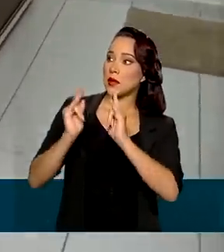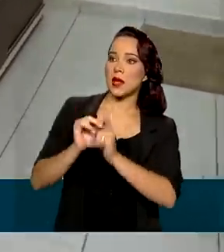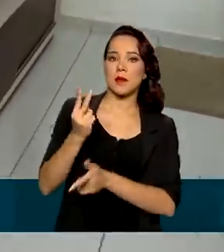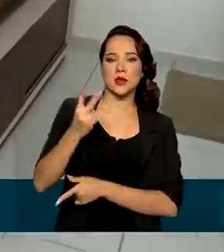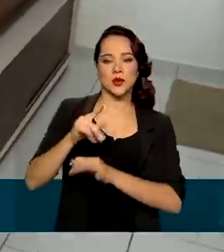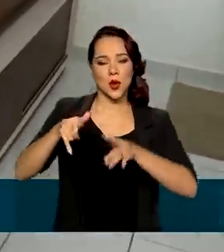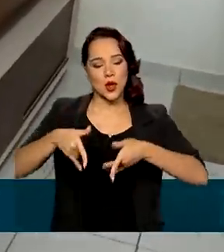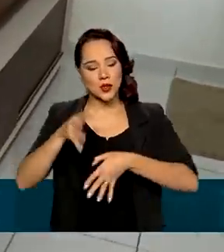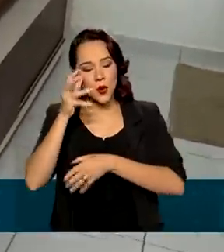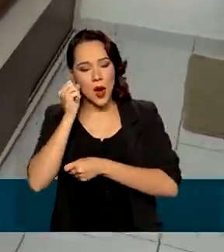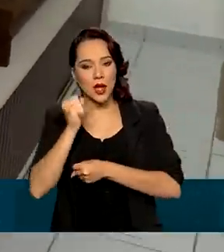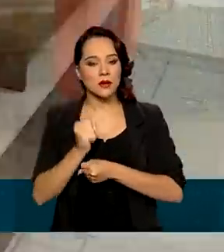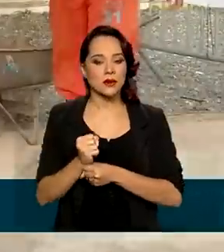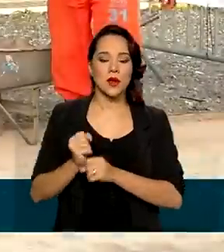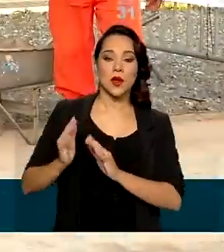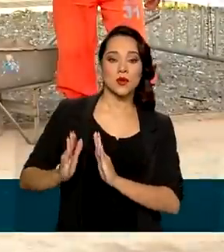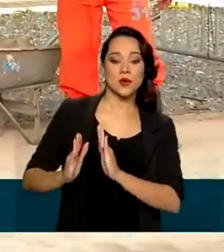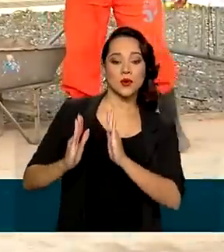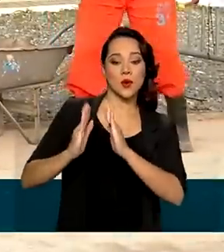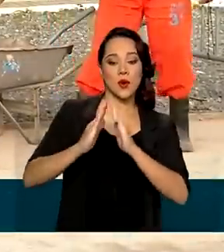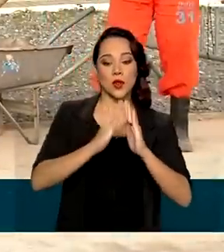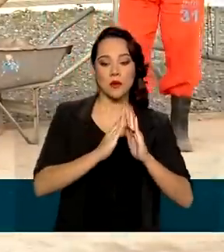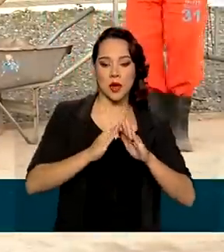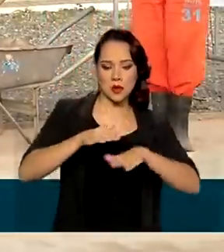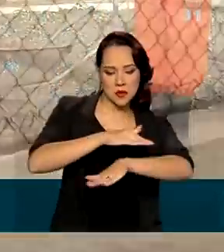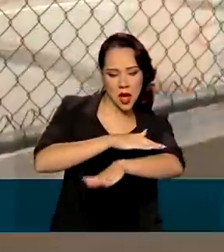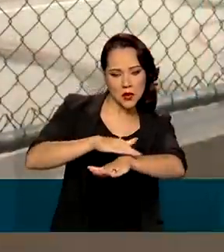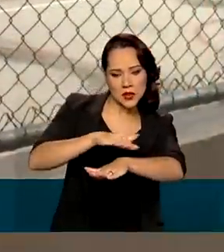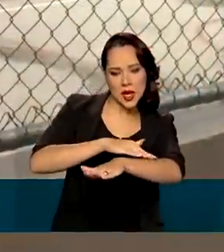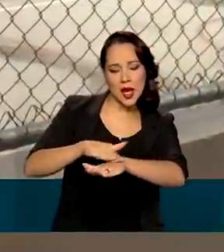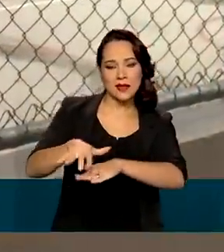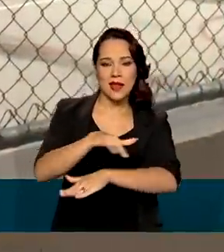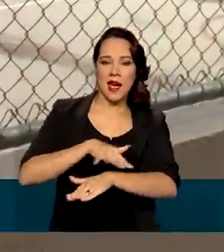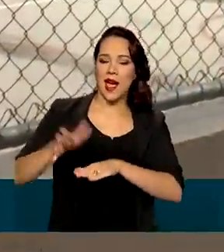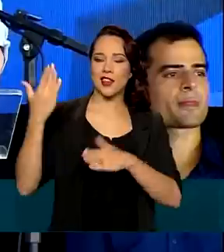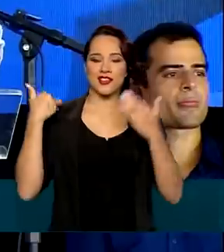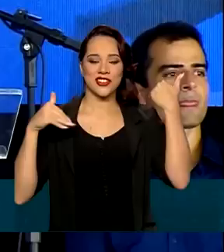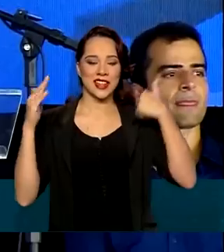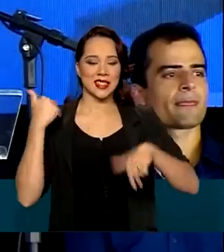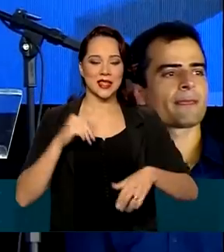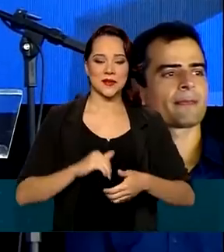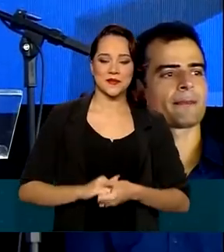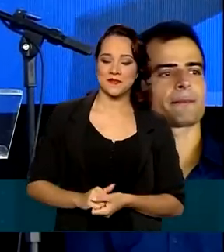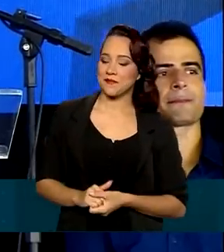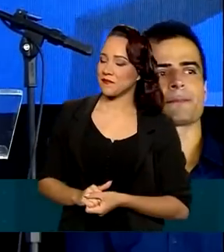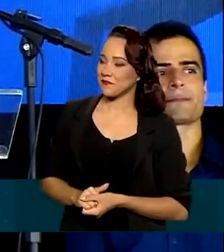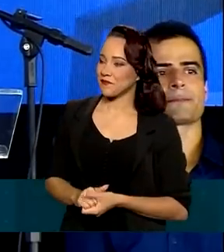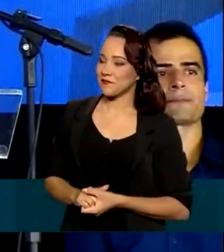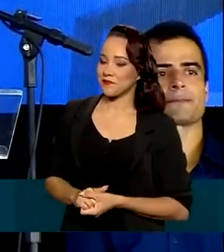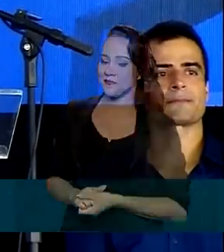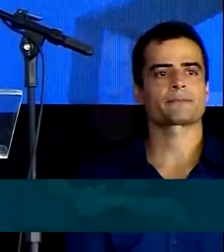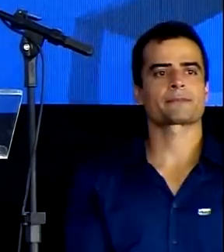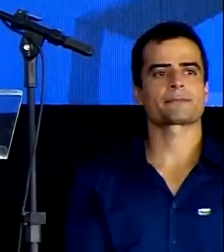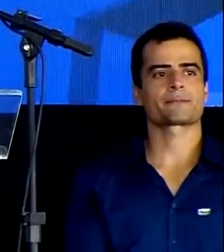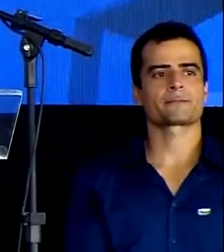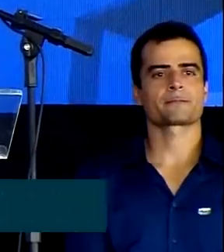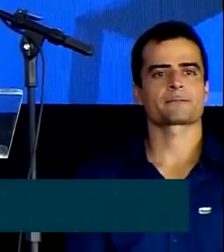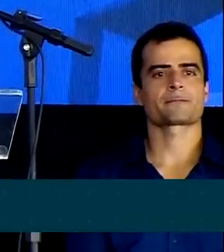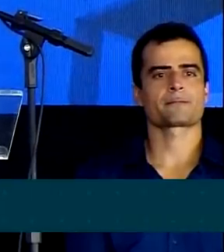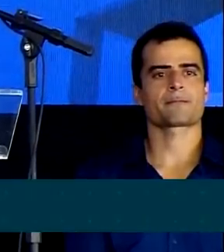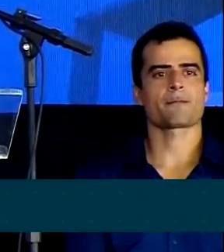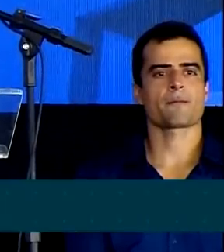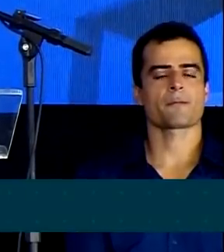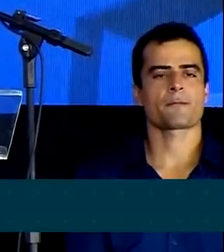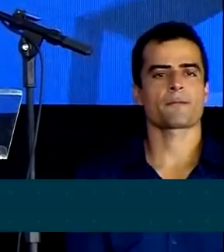dois quartos ficam num condomínio com calçadas, rampas e área de lazer. O Casa Verde e Amarela tem as melhores condições de financiamento da